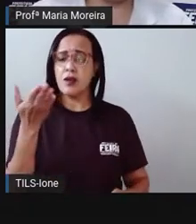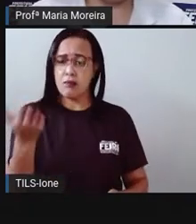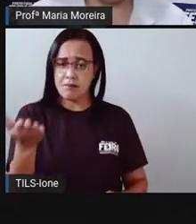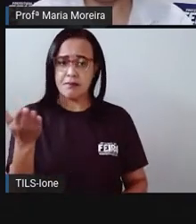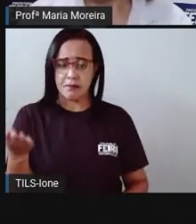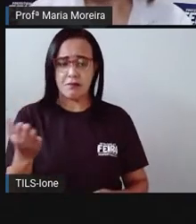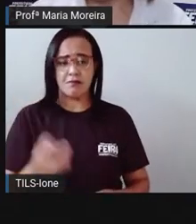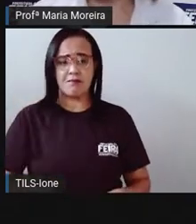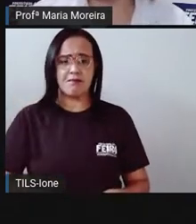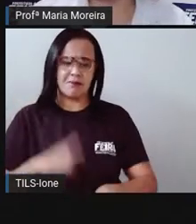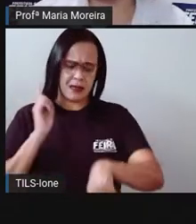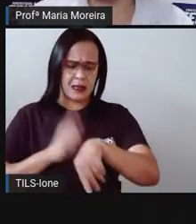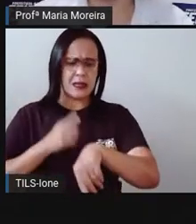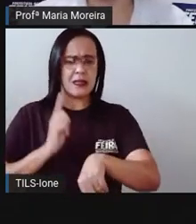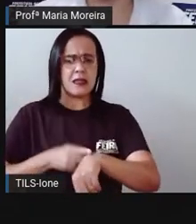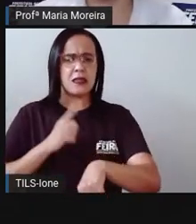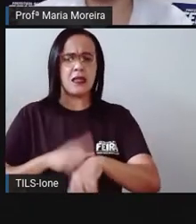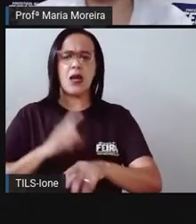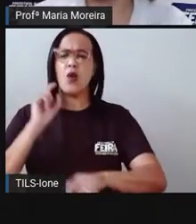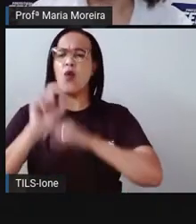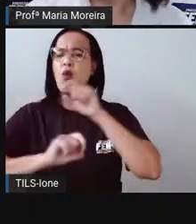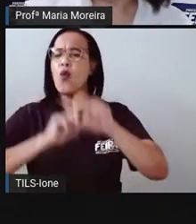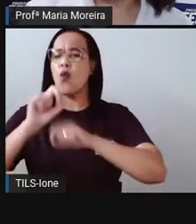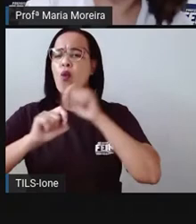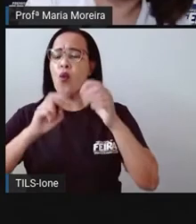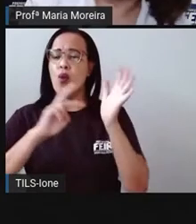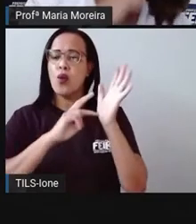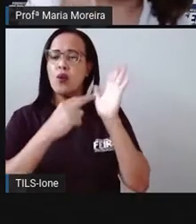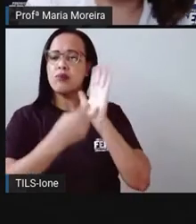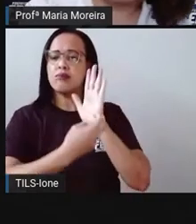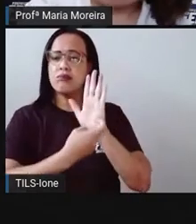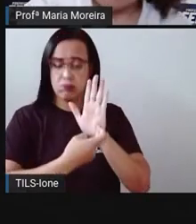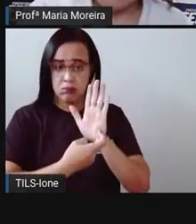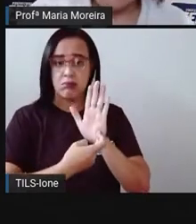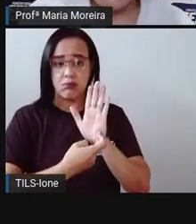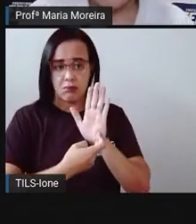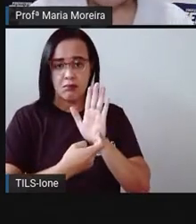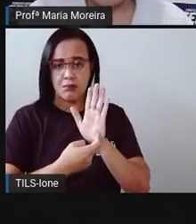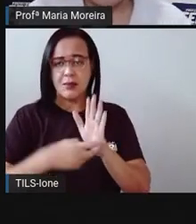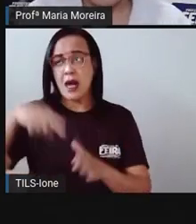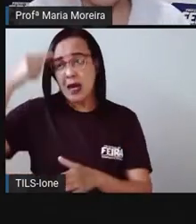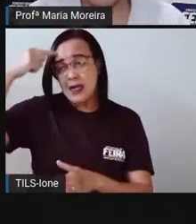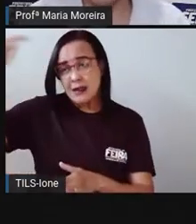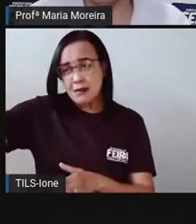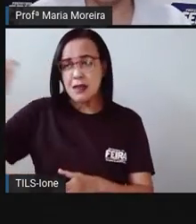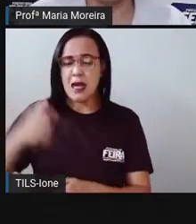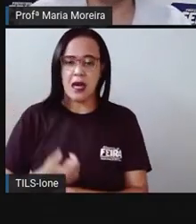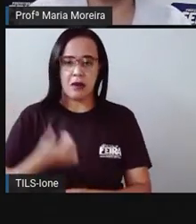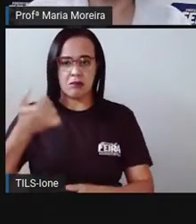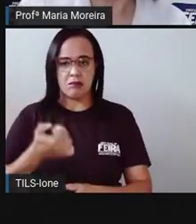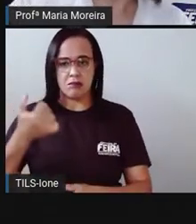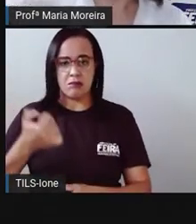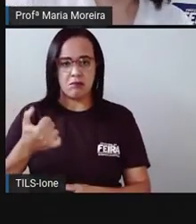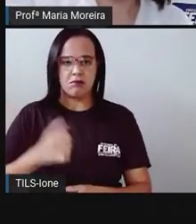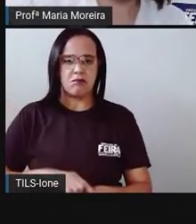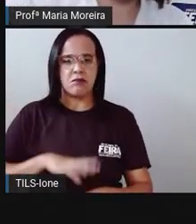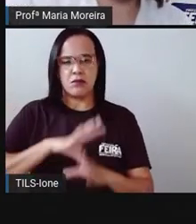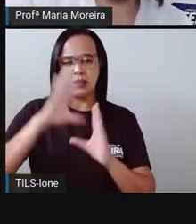o tempo? Para você, o que seria o tempo? Só essa ideia cronológica de dia, noite,